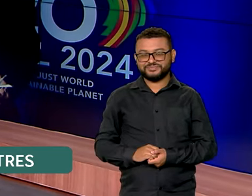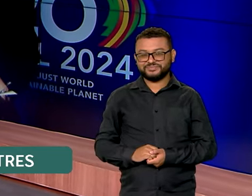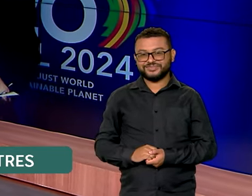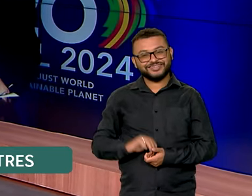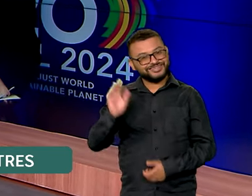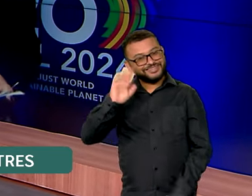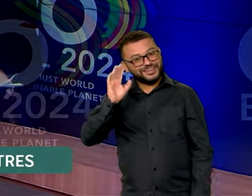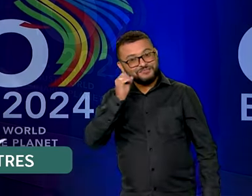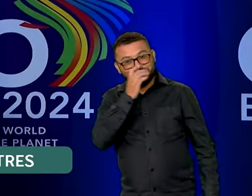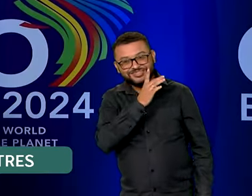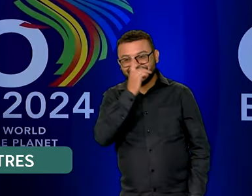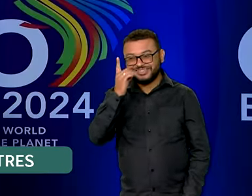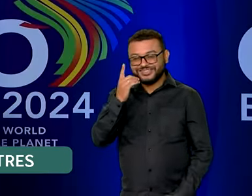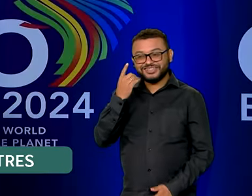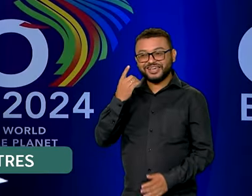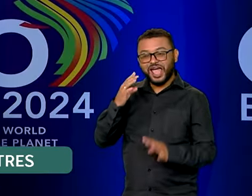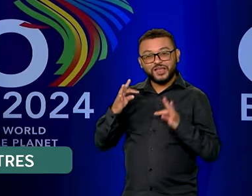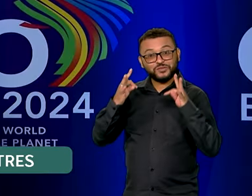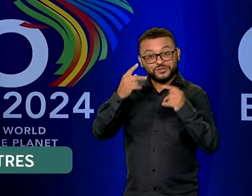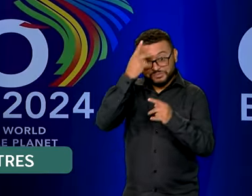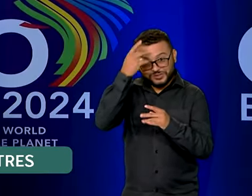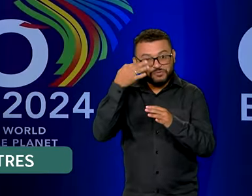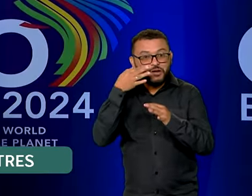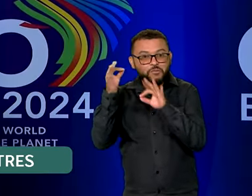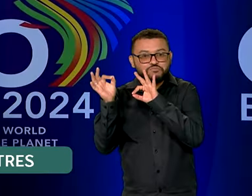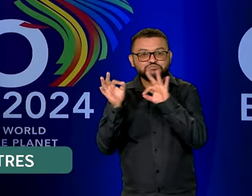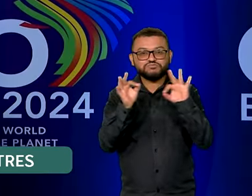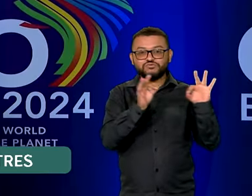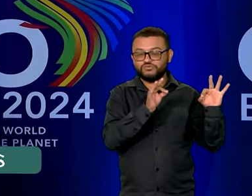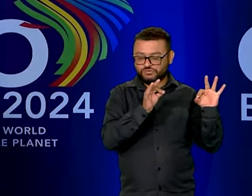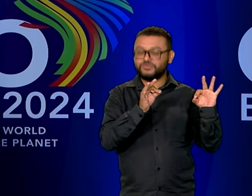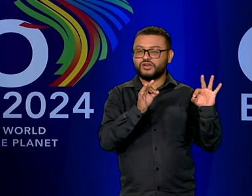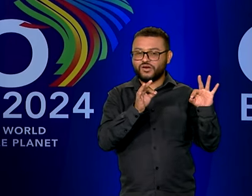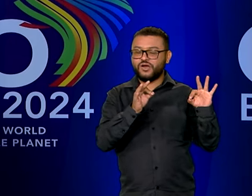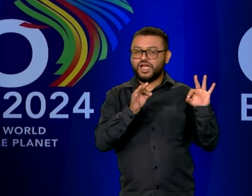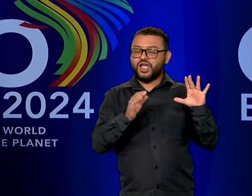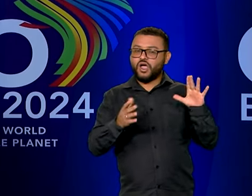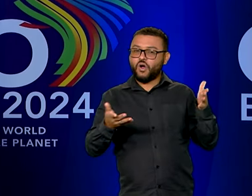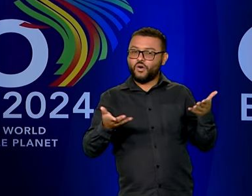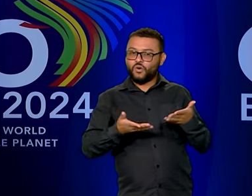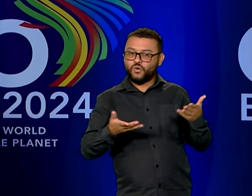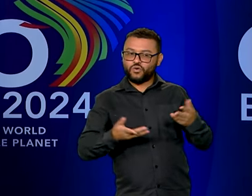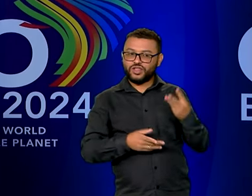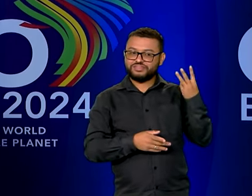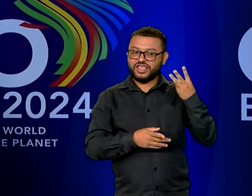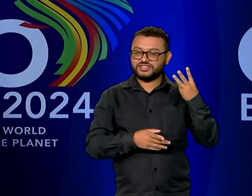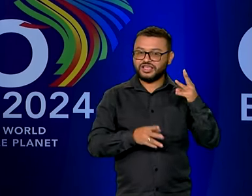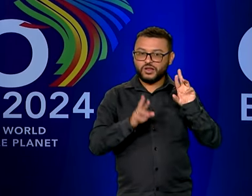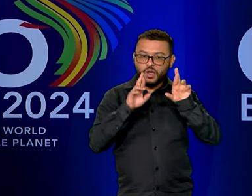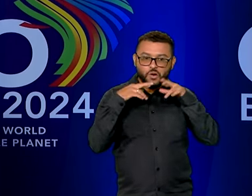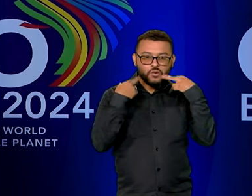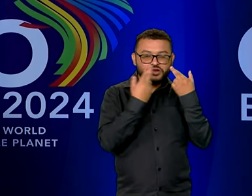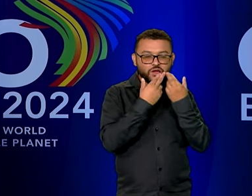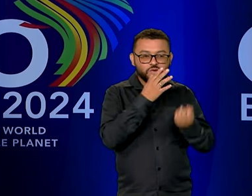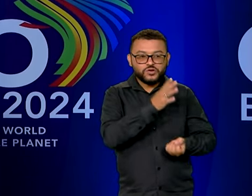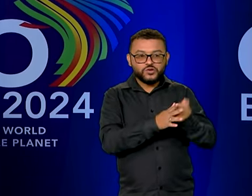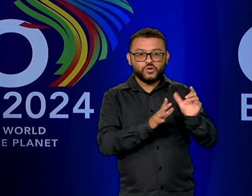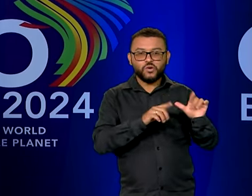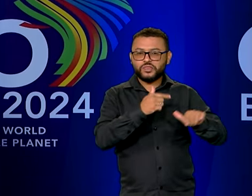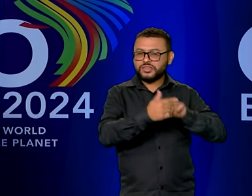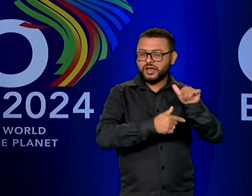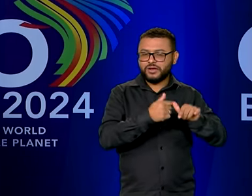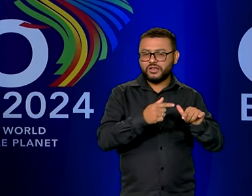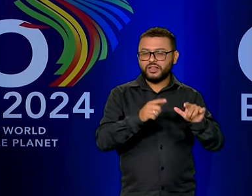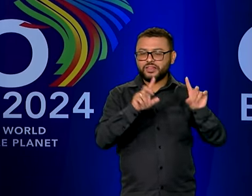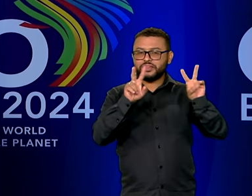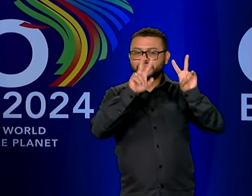Oi, Vanessa. Bom dia para você e para todos que nos acompanham. Olha, este já é o terceiro encontro do Grupo de Trabalho de